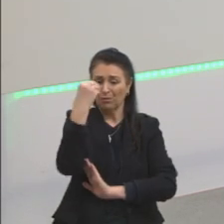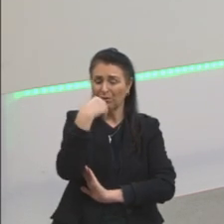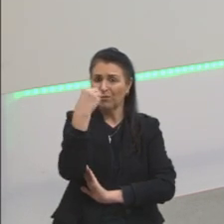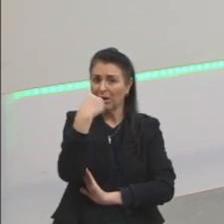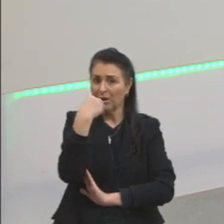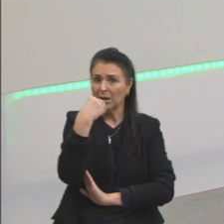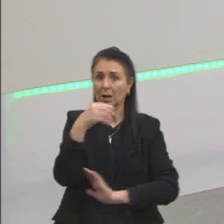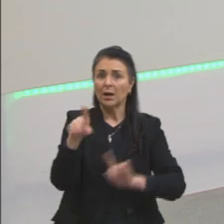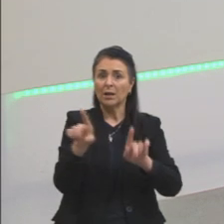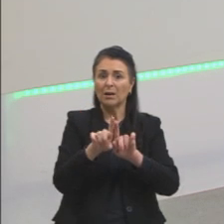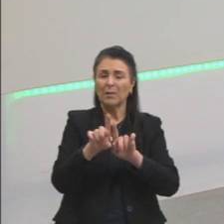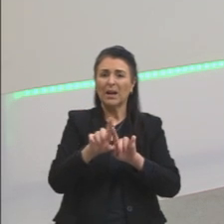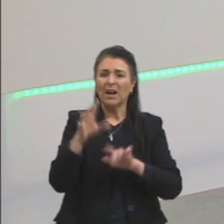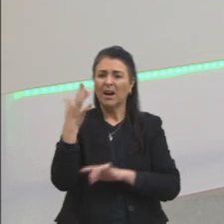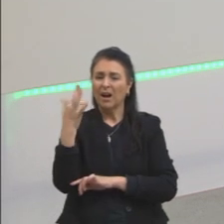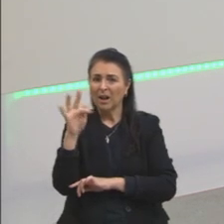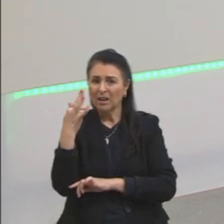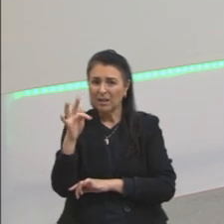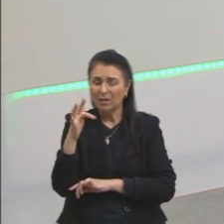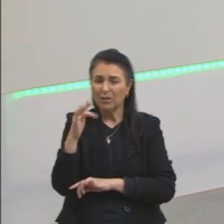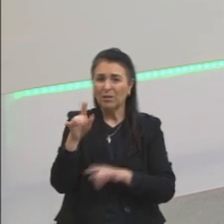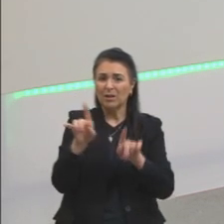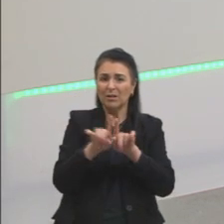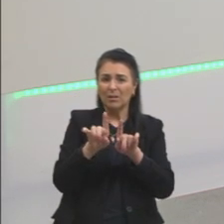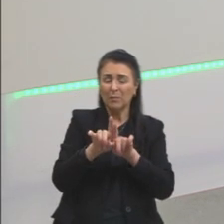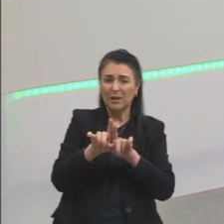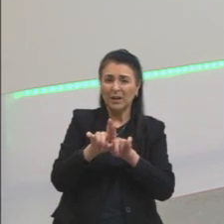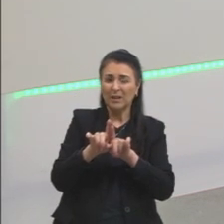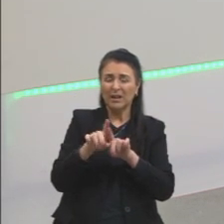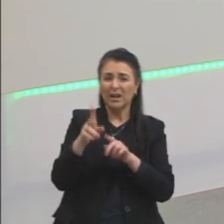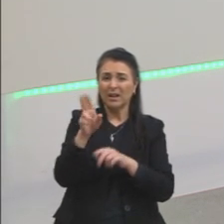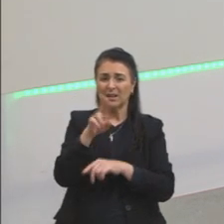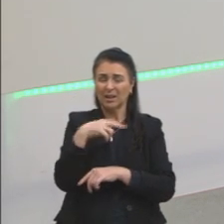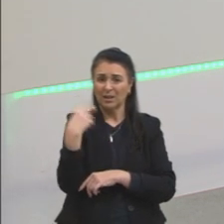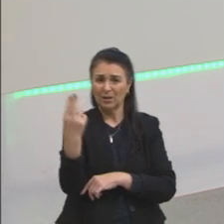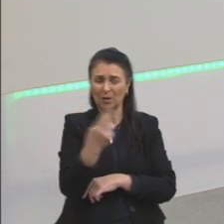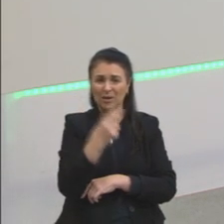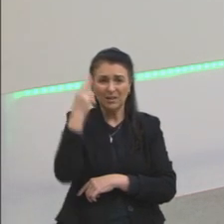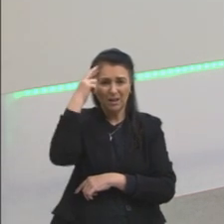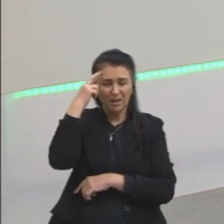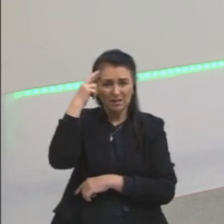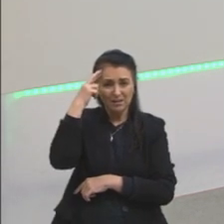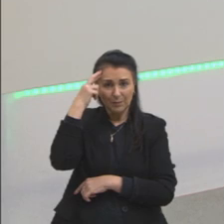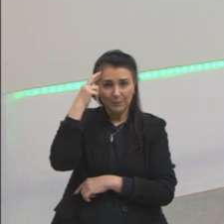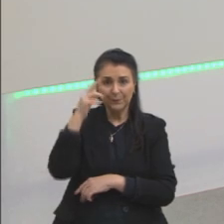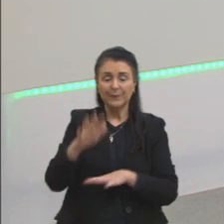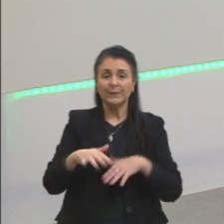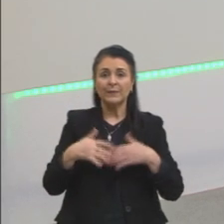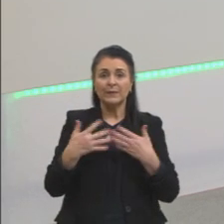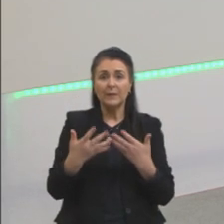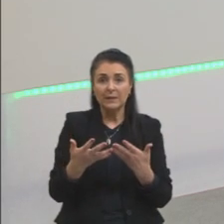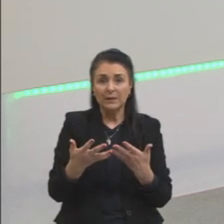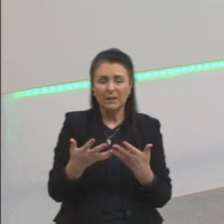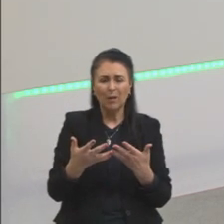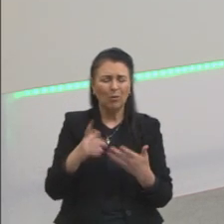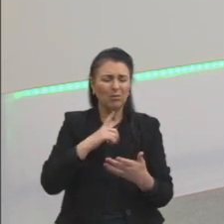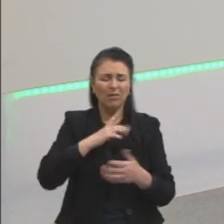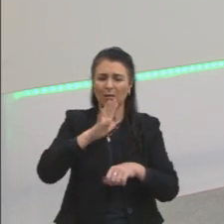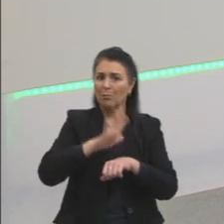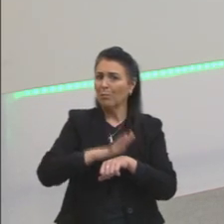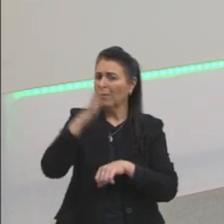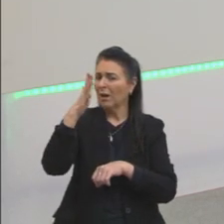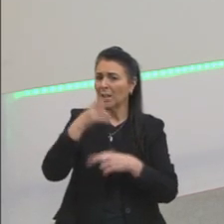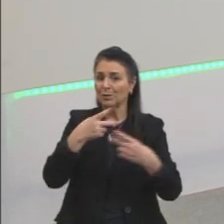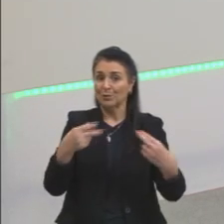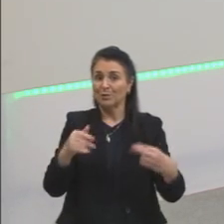A dor também que nós temos em nossa razão é uma representação fraca dos nossos sentidos. certo? Então, aqui tem outros, mas os mais